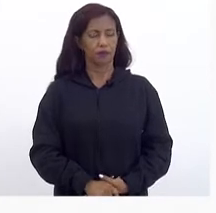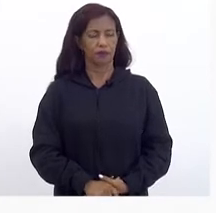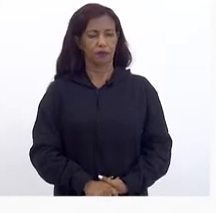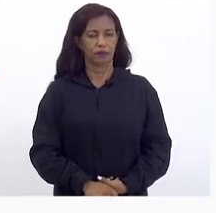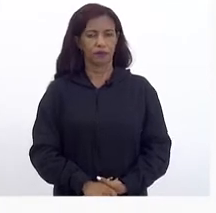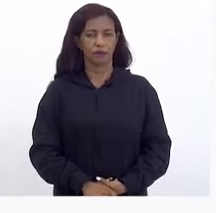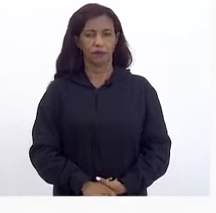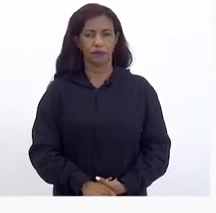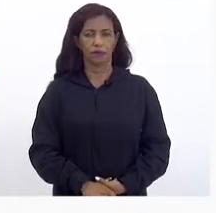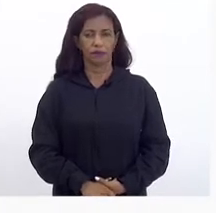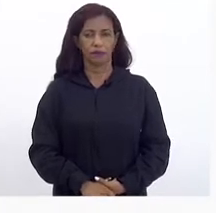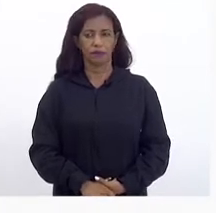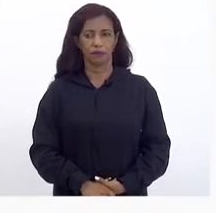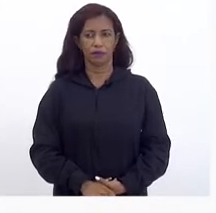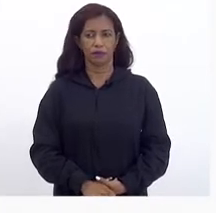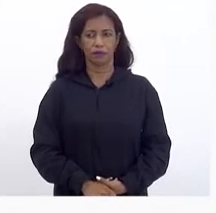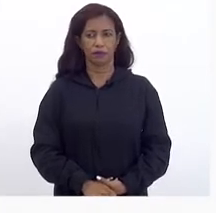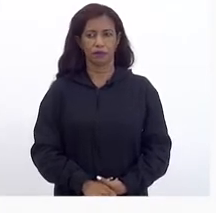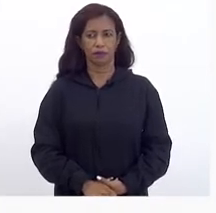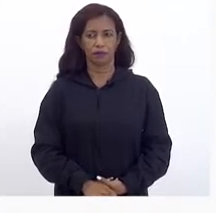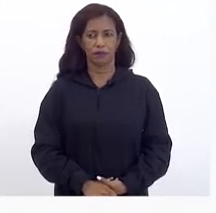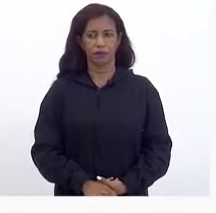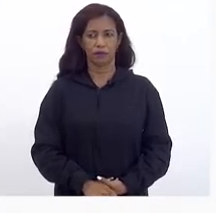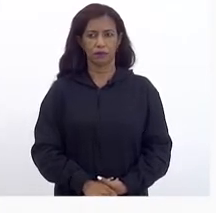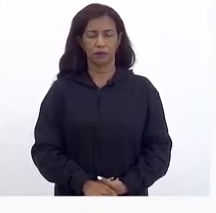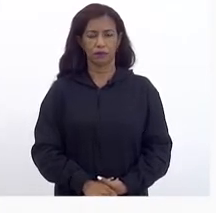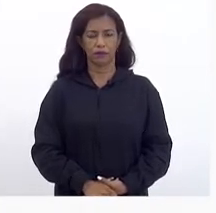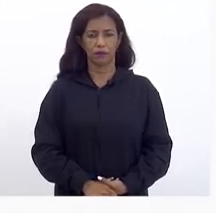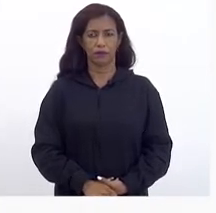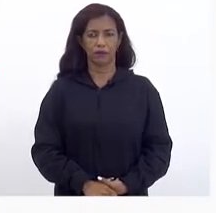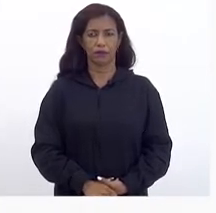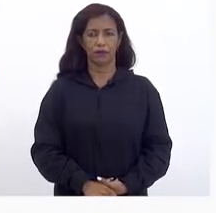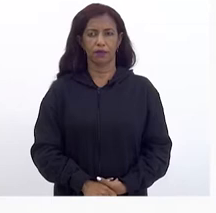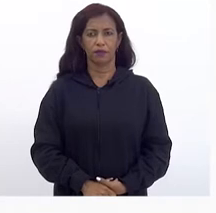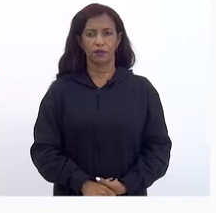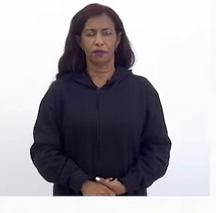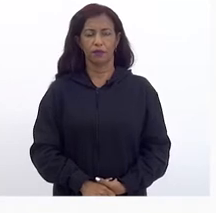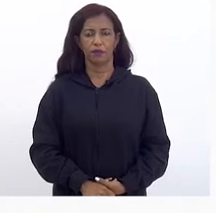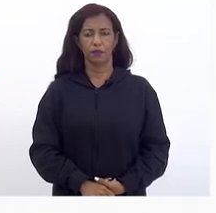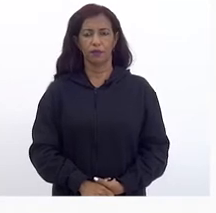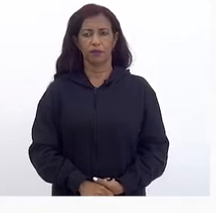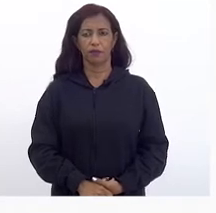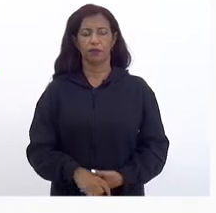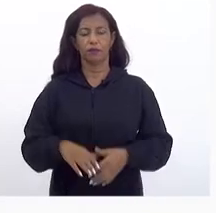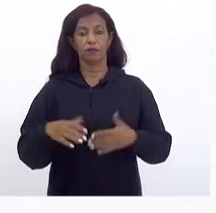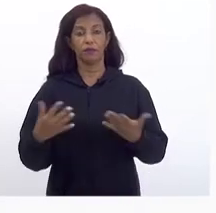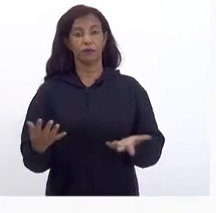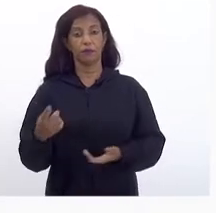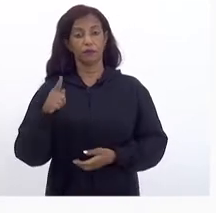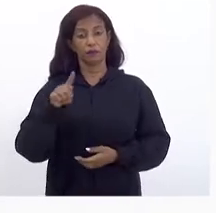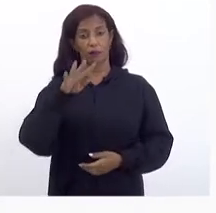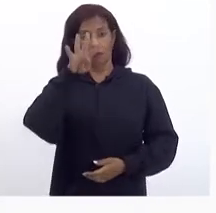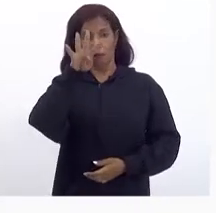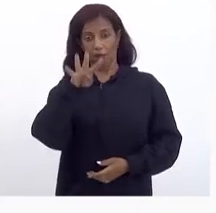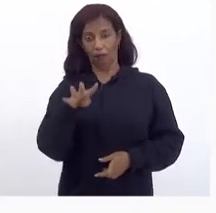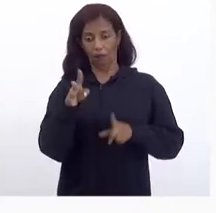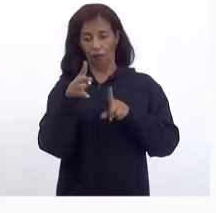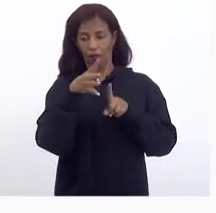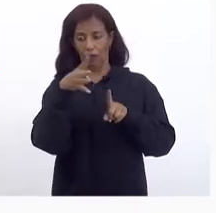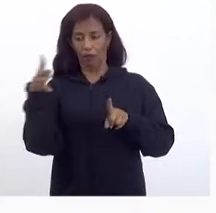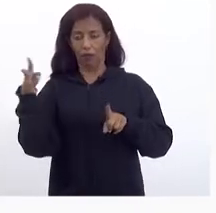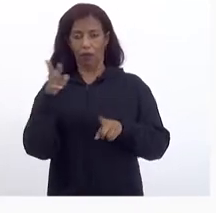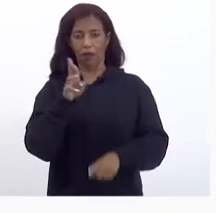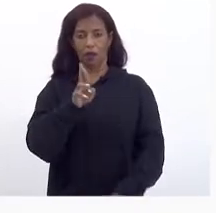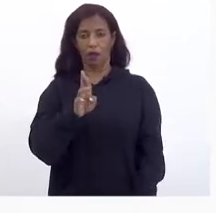Eu acho que Pulo um aqui Ah não Para certo Para certo Então Aí nós temos A receita